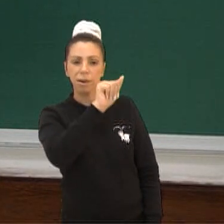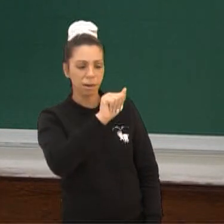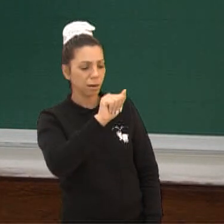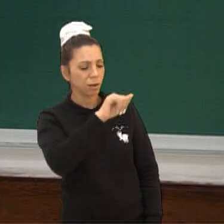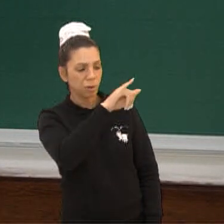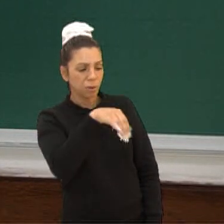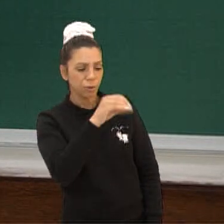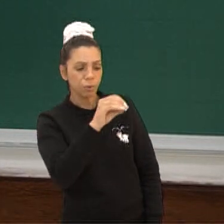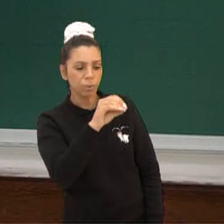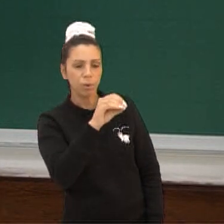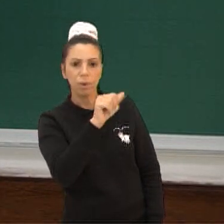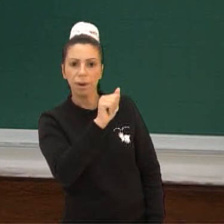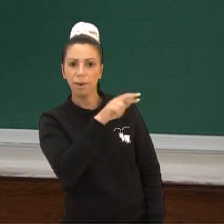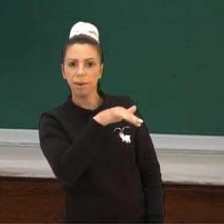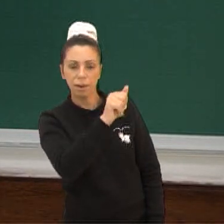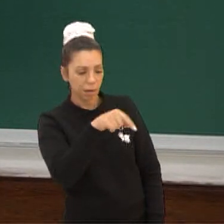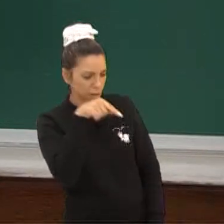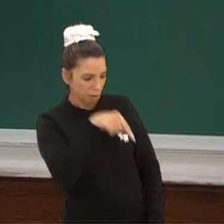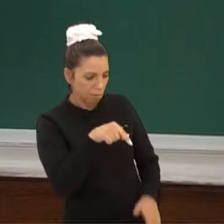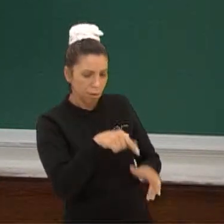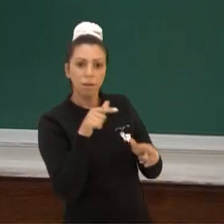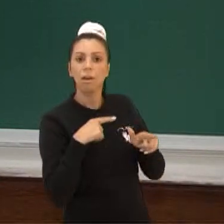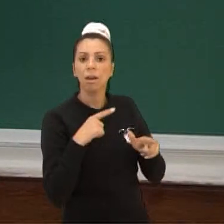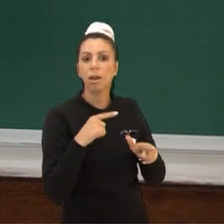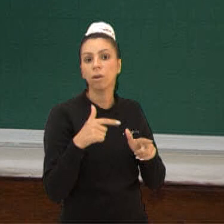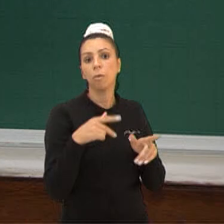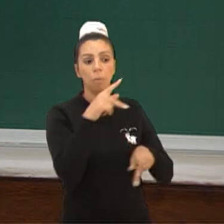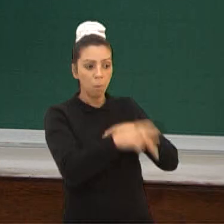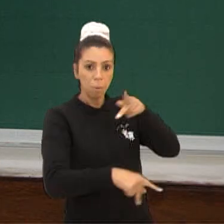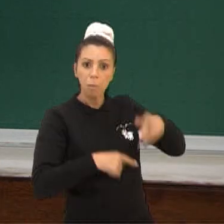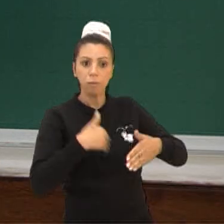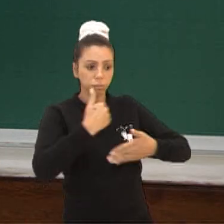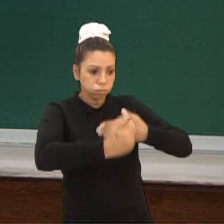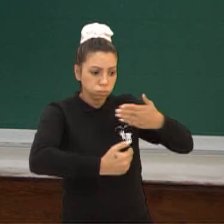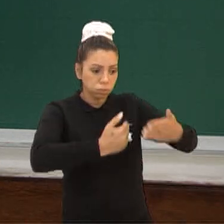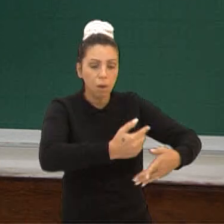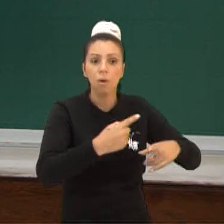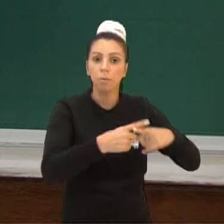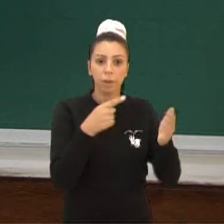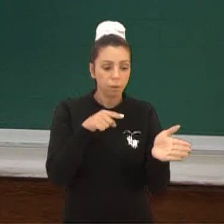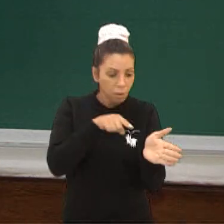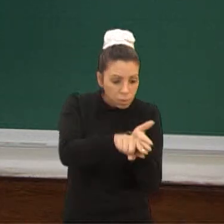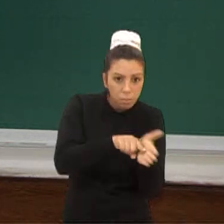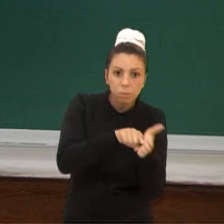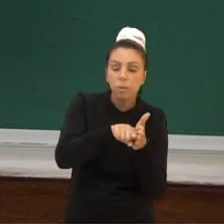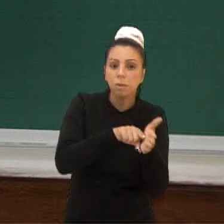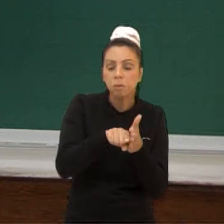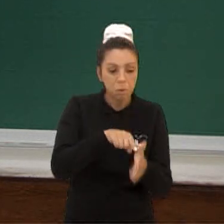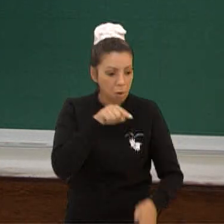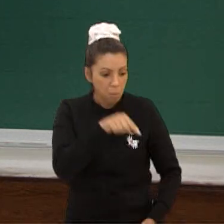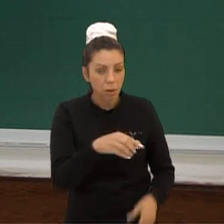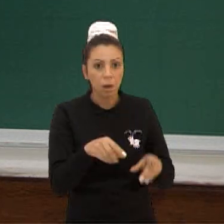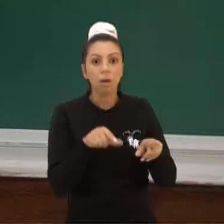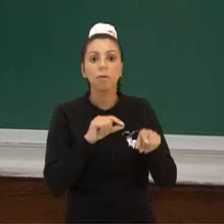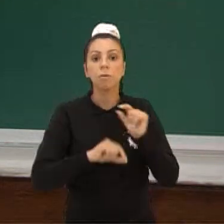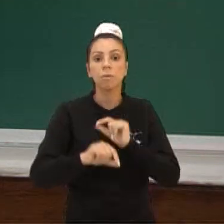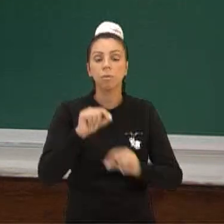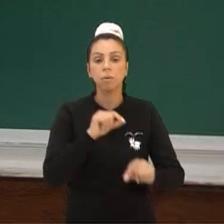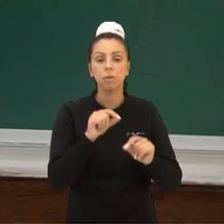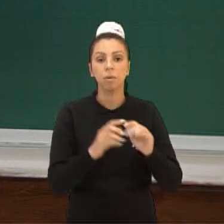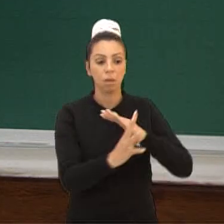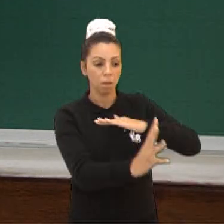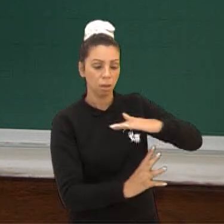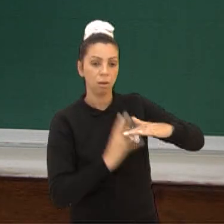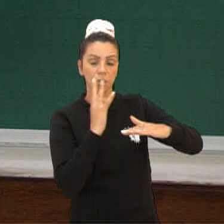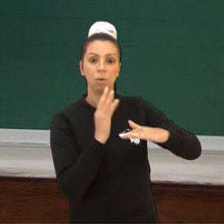desenvolvidos, porque dentro das pesquisas recentes, foi visto que eles tinham uma imigração andina. Essa imigração